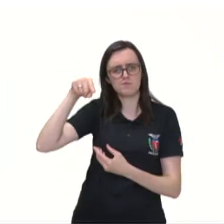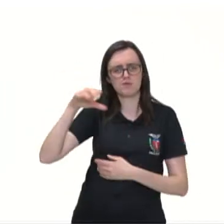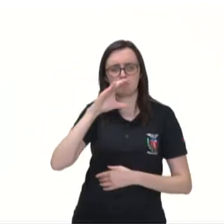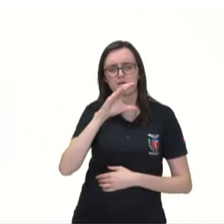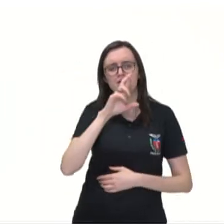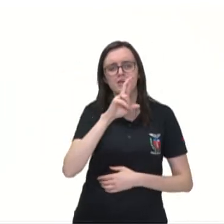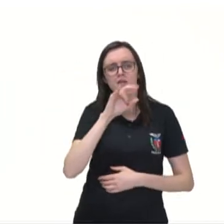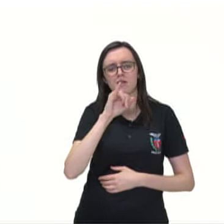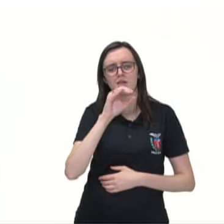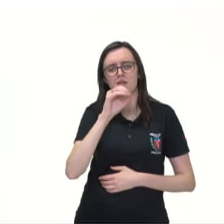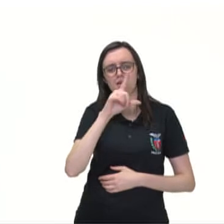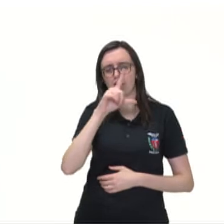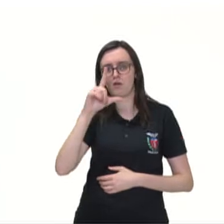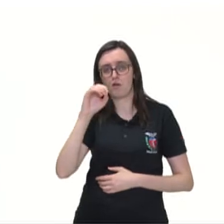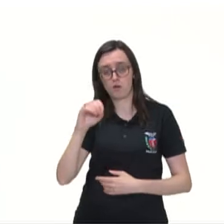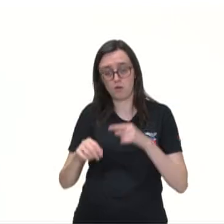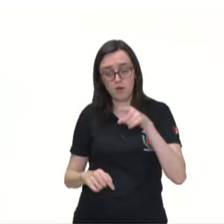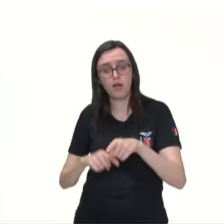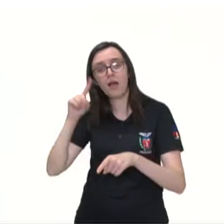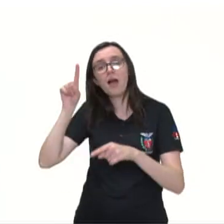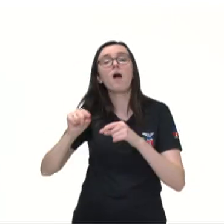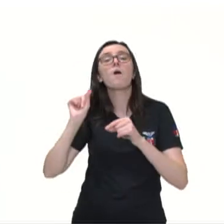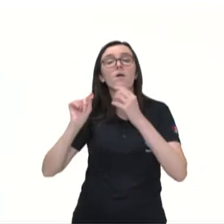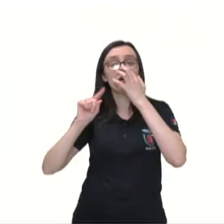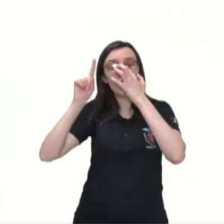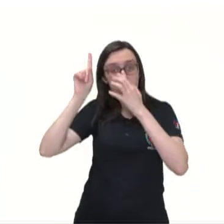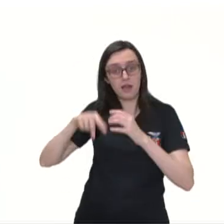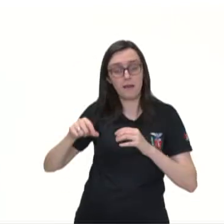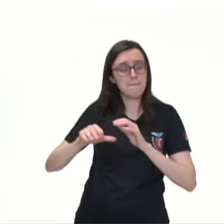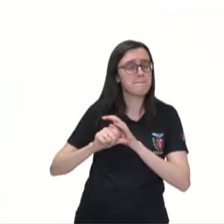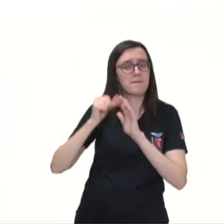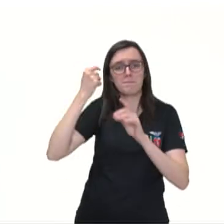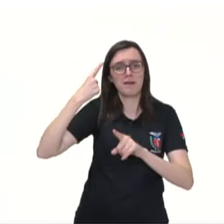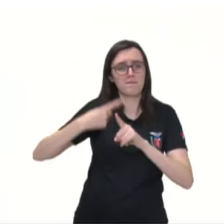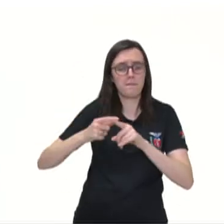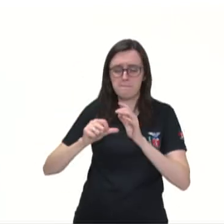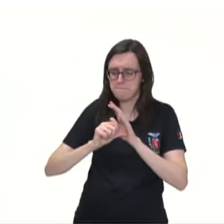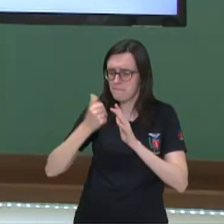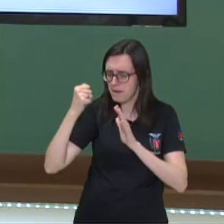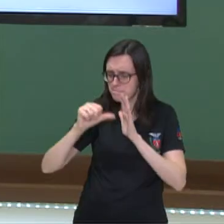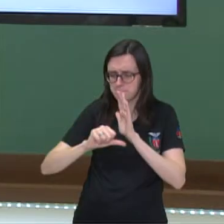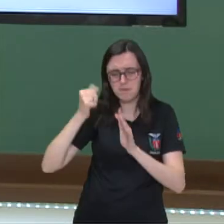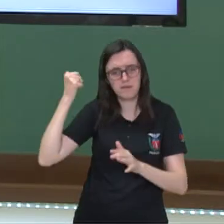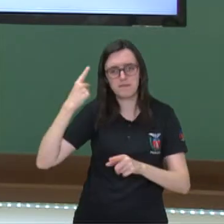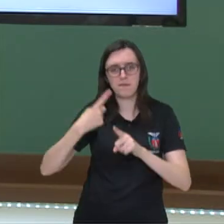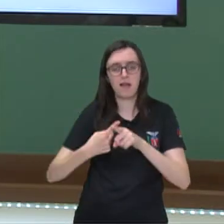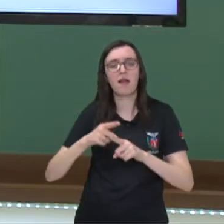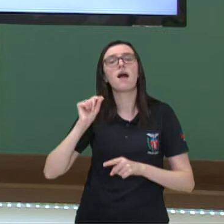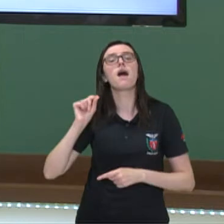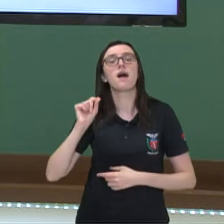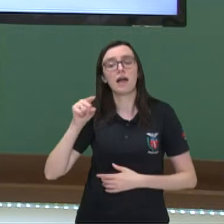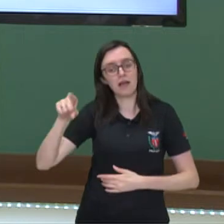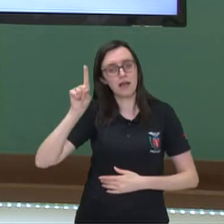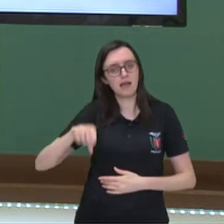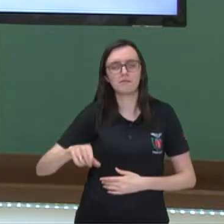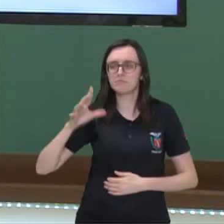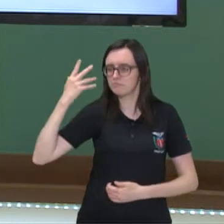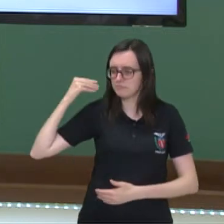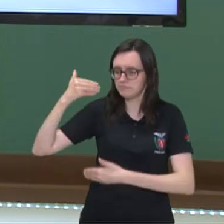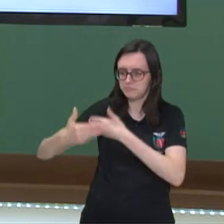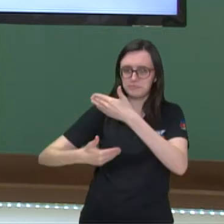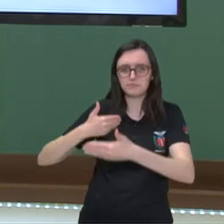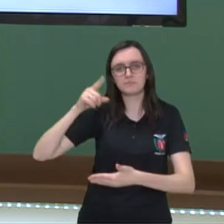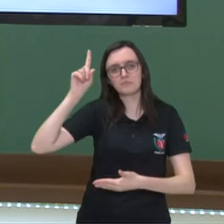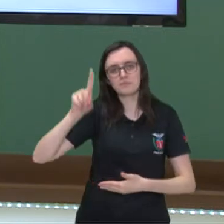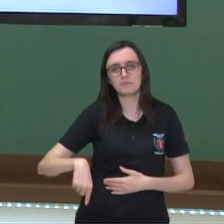espécie do cacau, ele foi domesticado pela primeira vez, isso é o crioulo. E isso foi, na